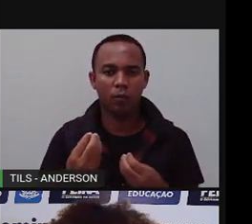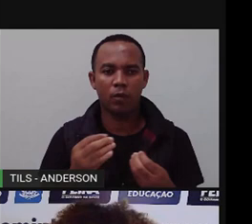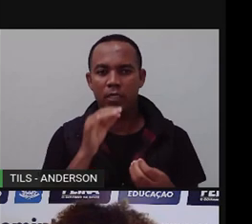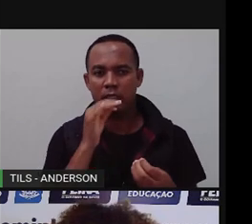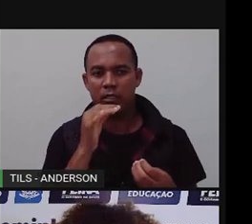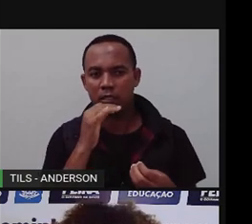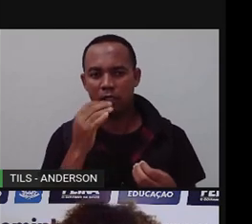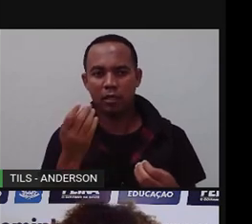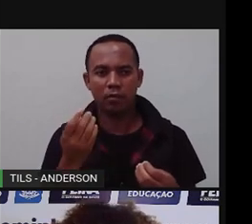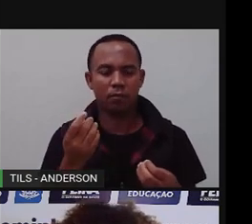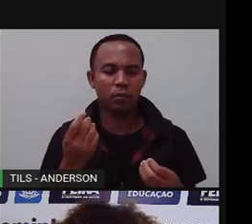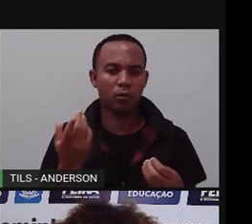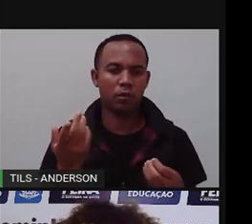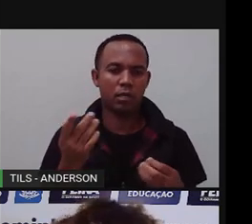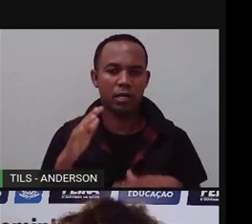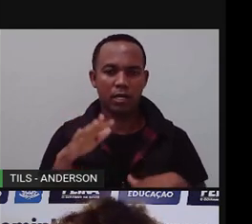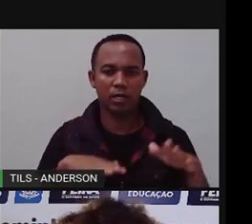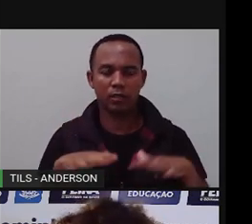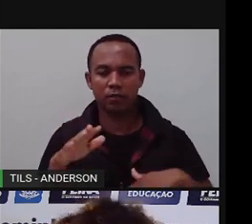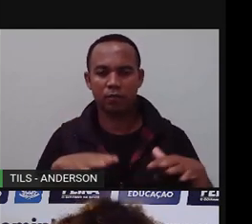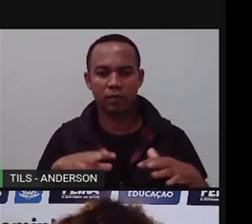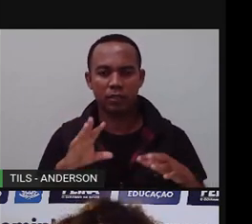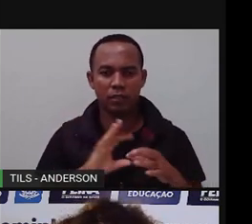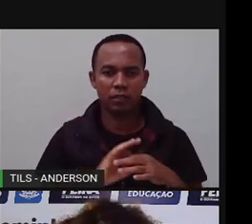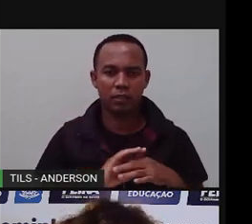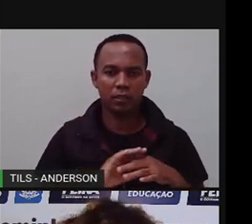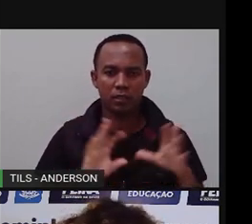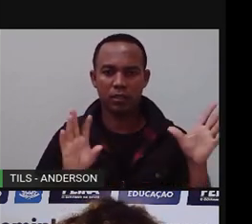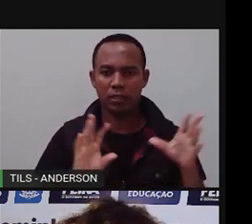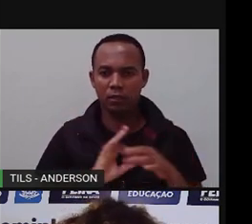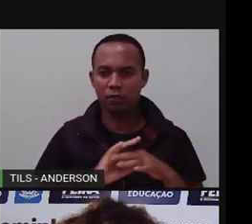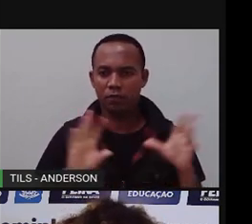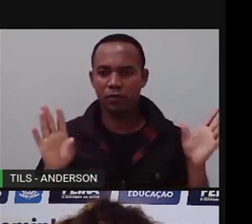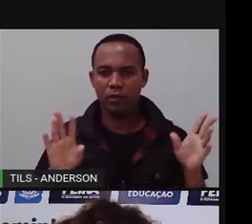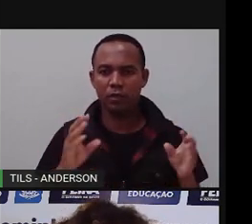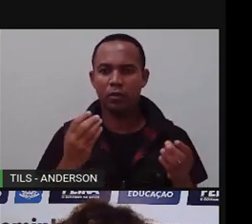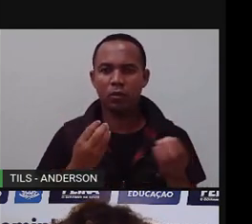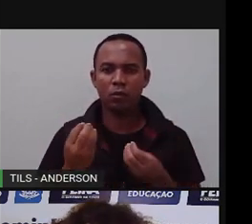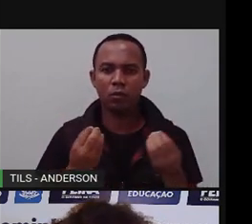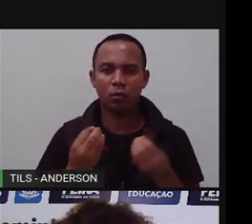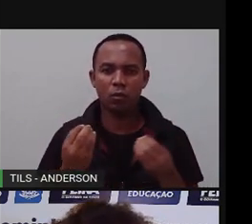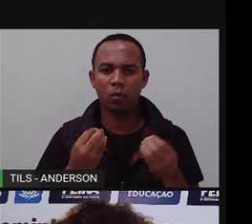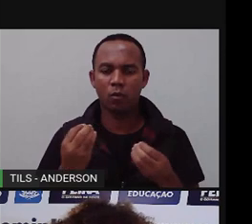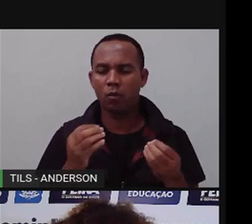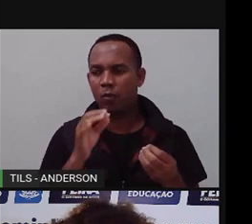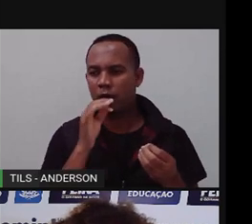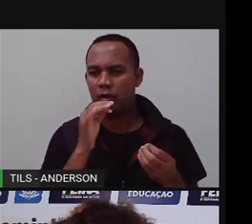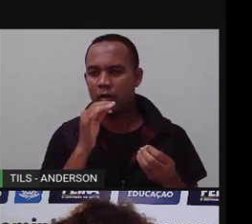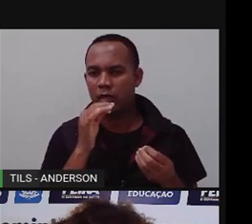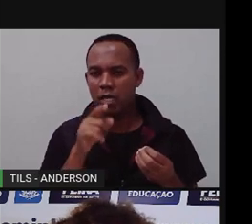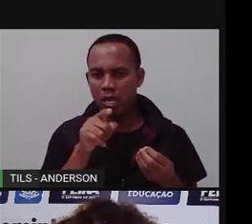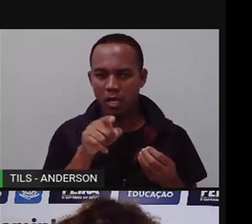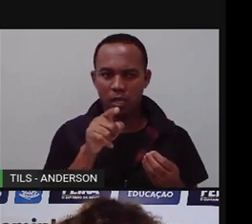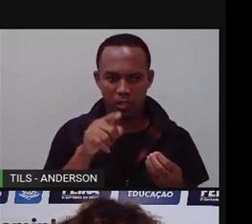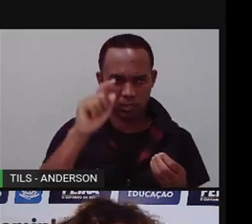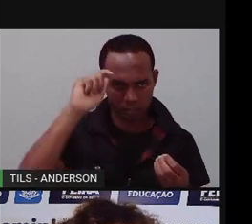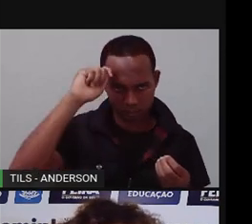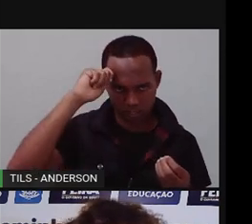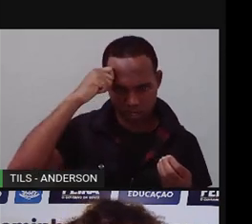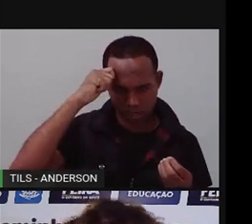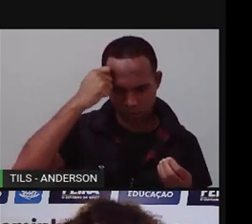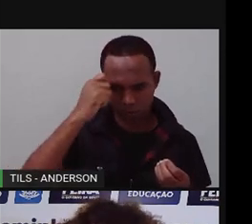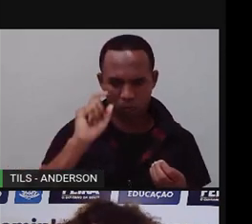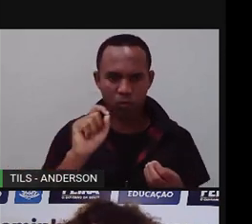fake, porque foi abolido, mas não se deu condição para que esse negro escravo, ele se